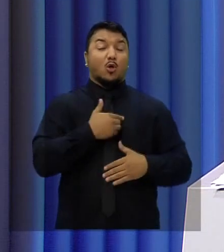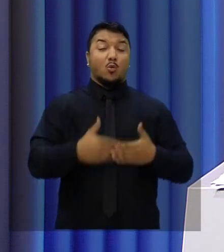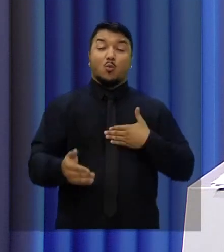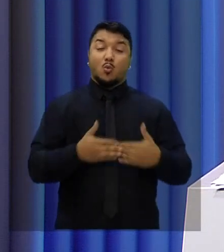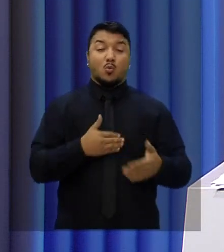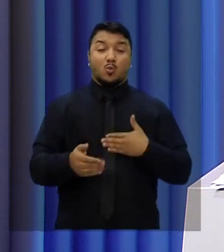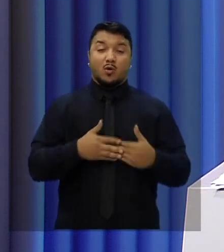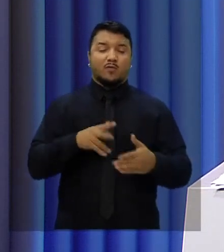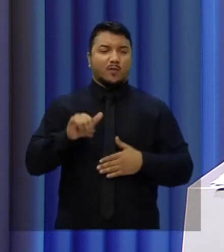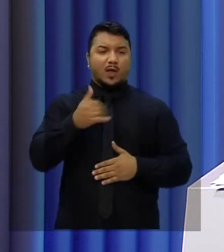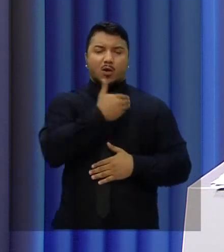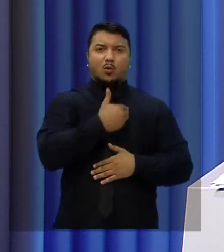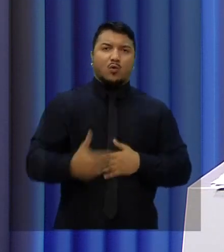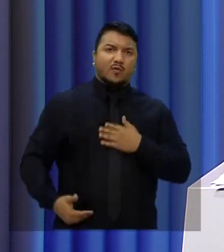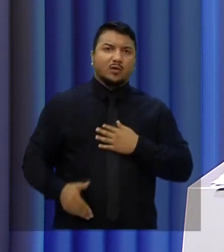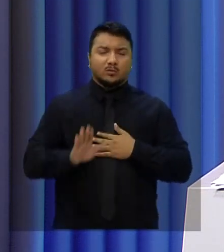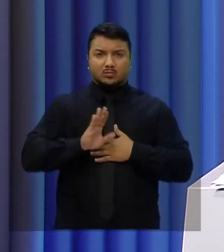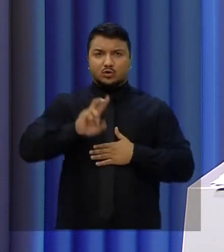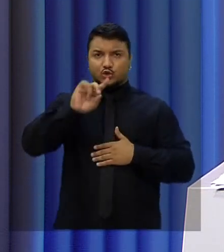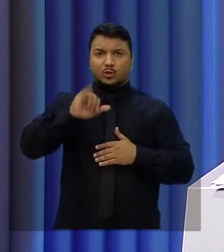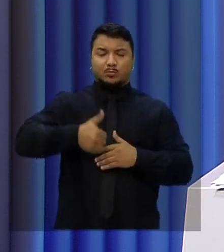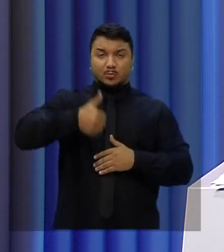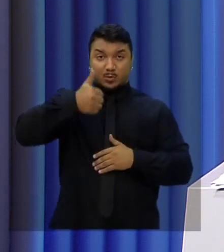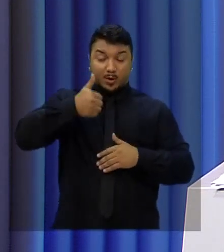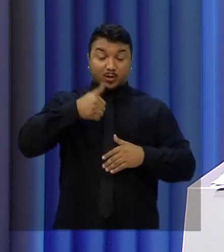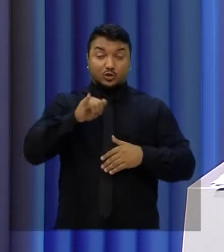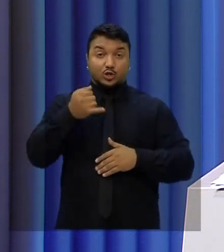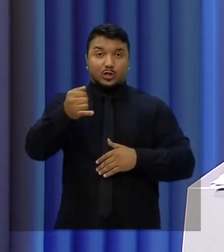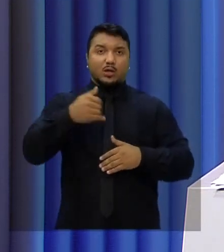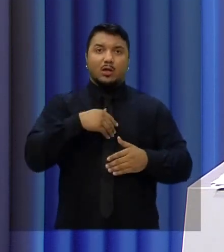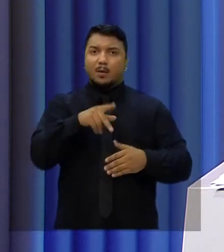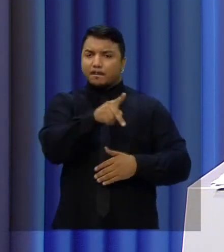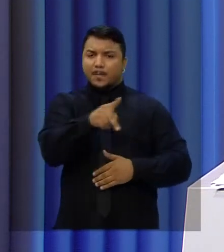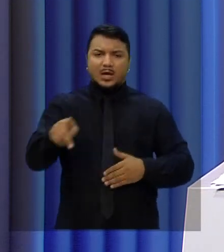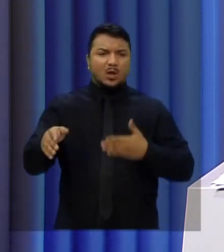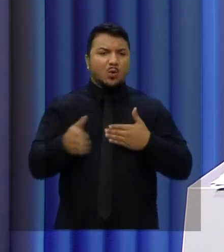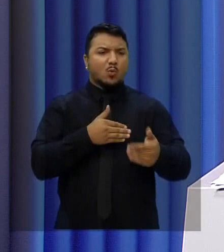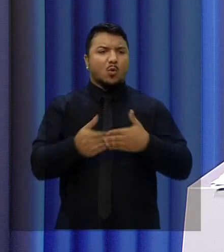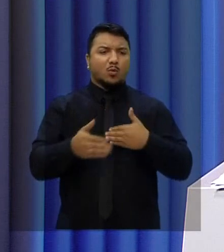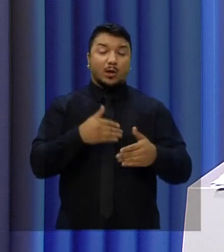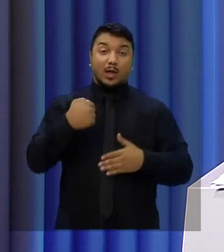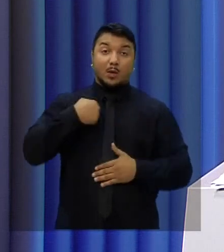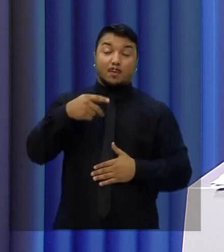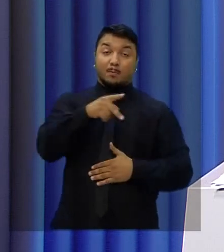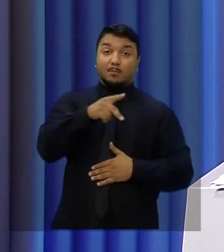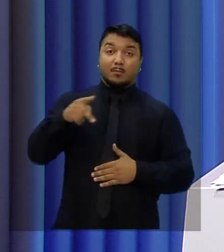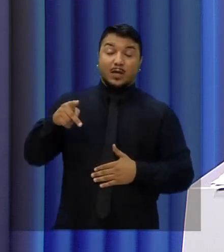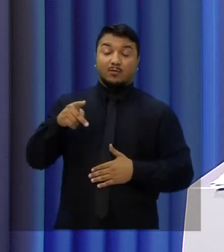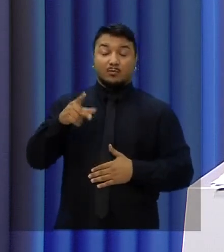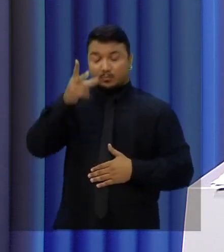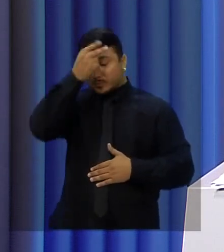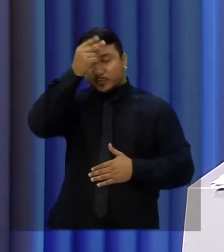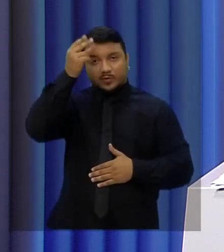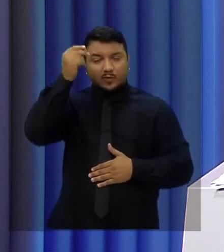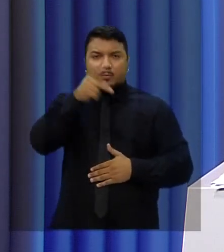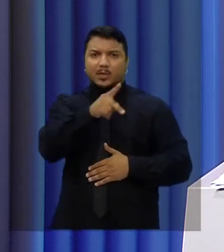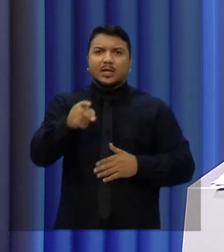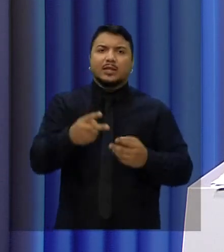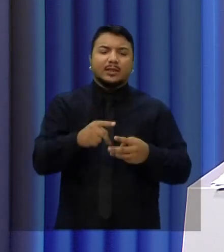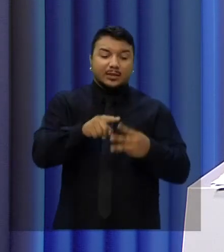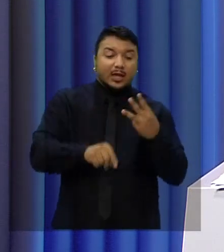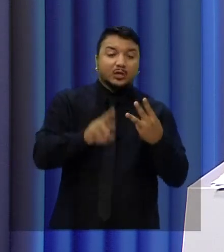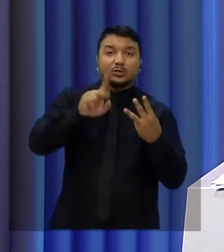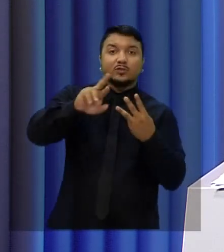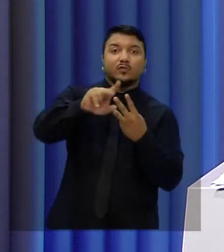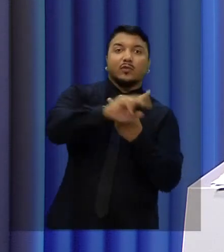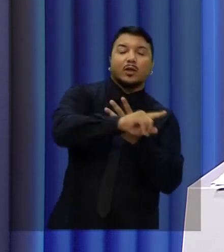será governador a partir de 1º de janeiro, terá que governar com qualquer presidente. Eu fui prefeito com três presidentes diferentes. O que tem que ter